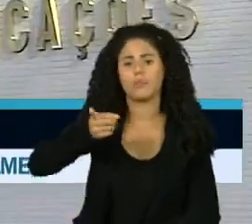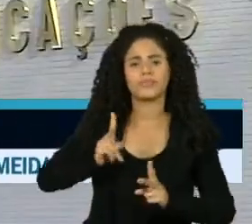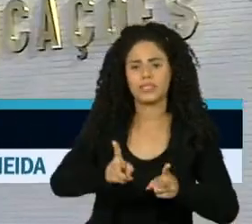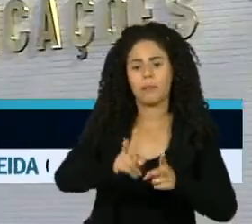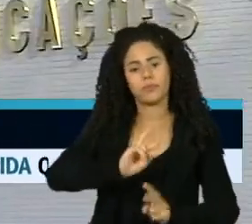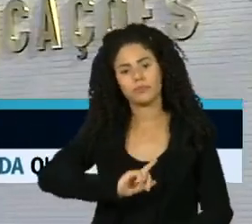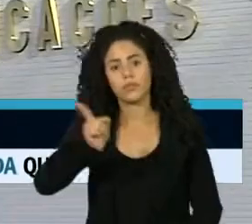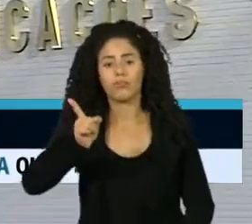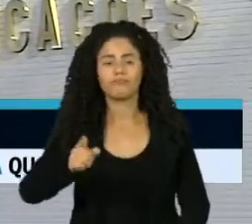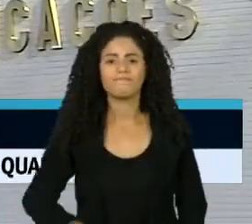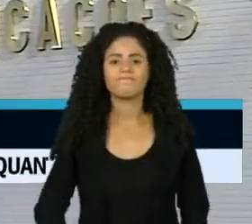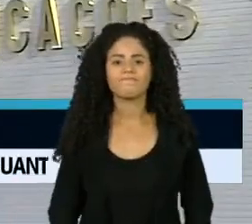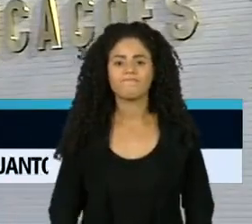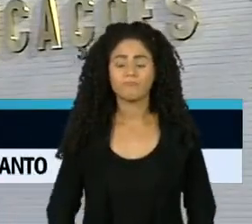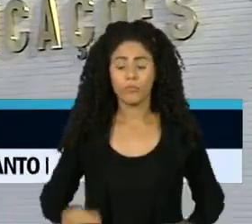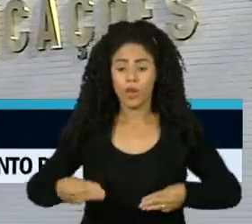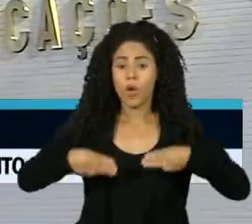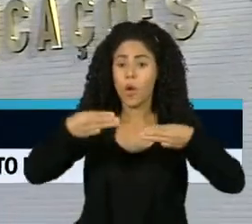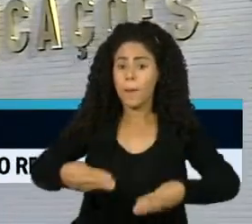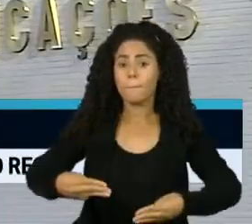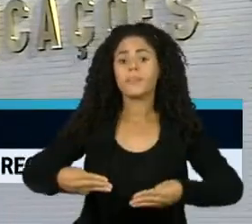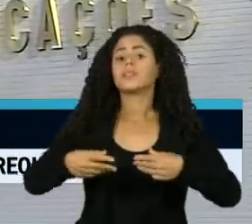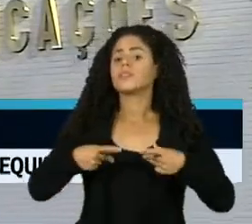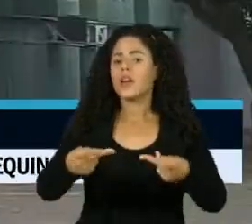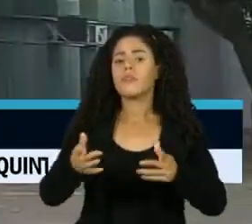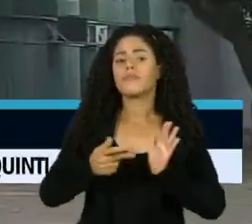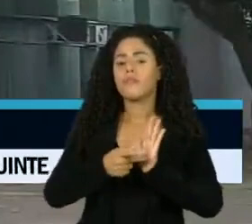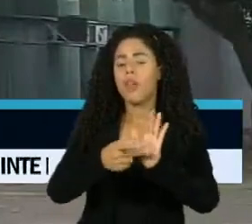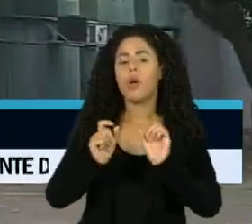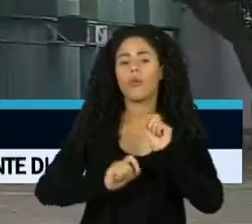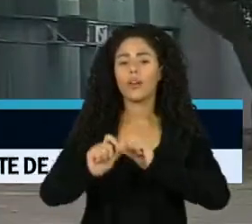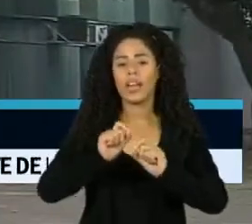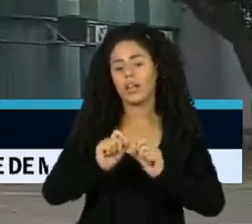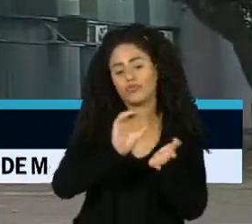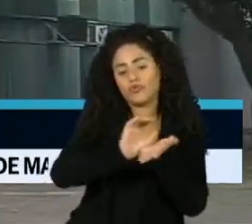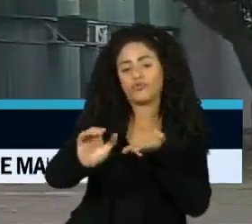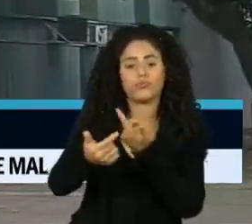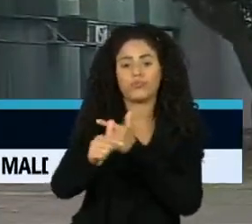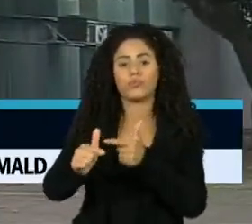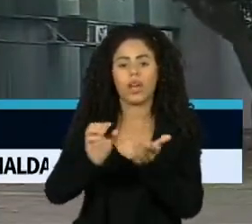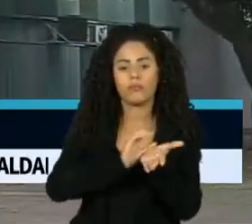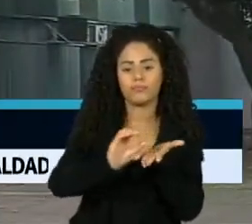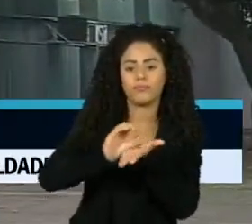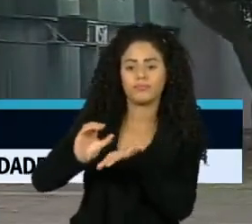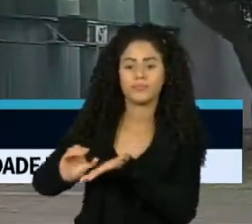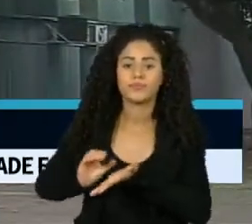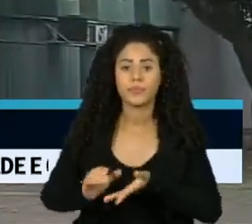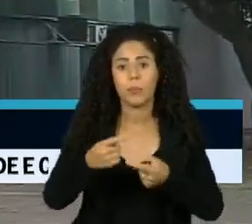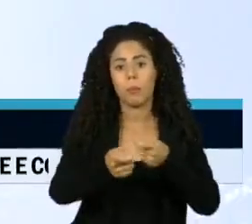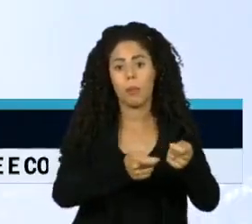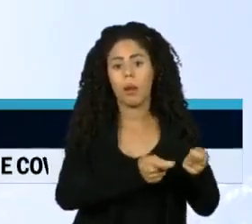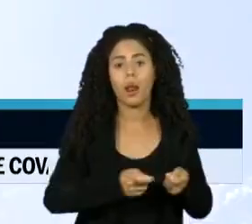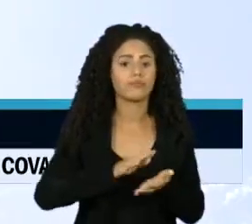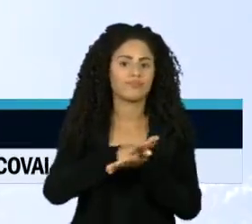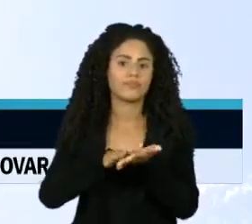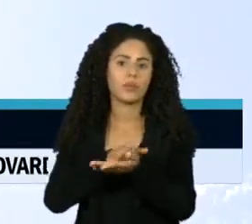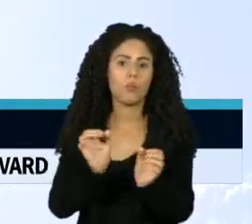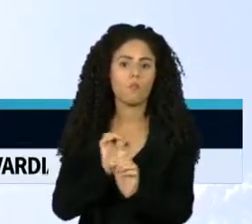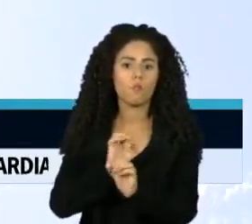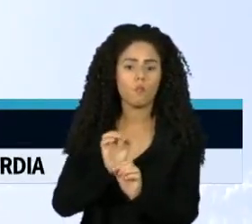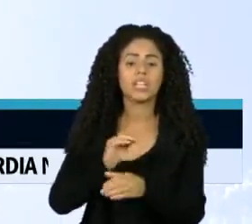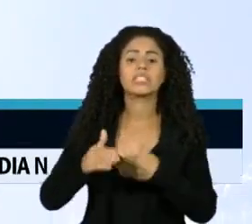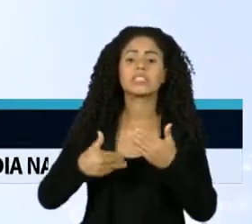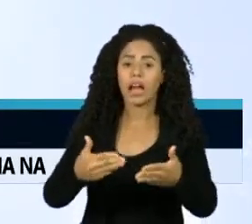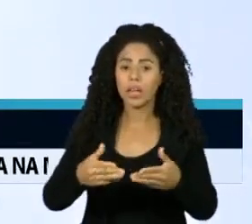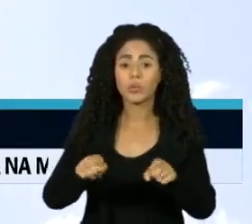várias. Na época, o Ministério respondeu que não tinha dinheiro em caixa para novos projetos em razão das restrições fiscais. E sugeriu que o